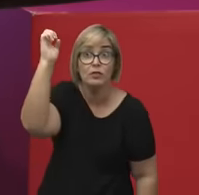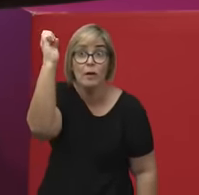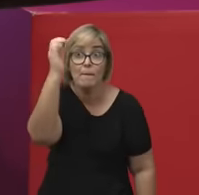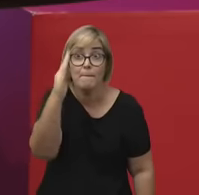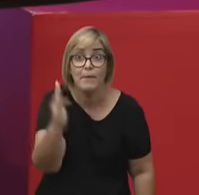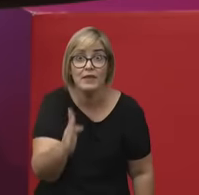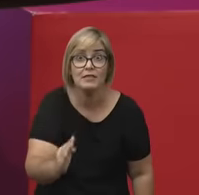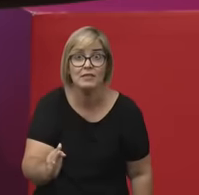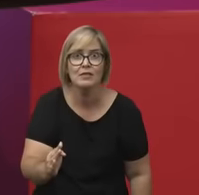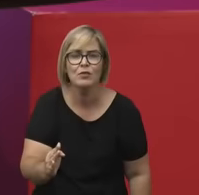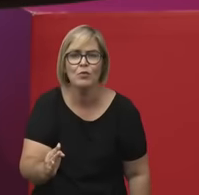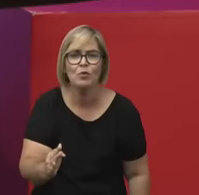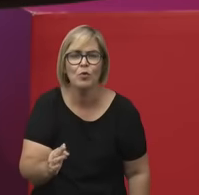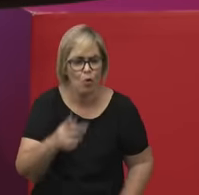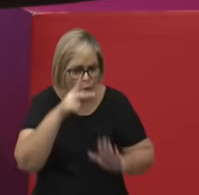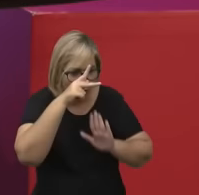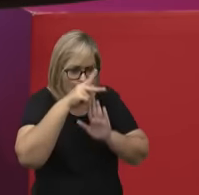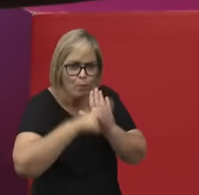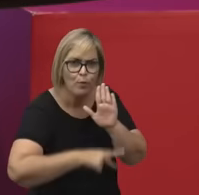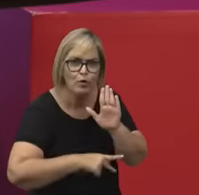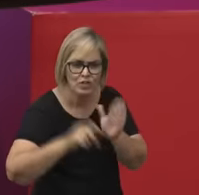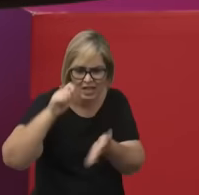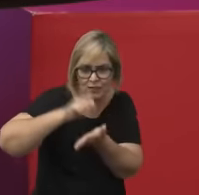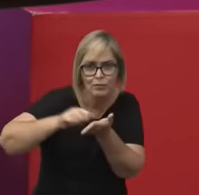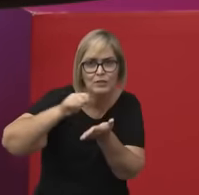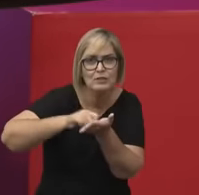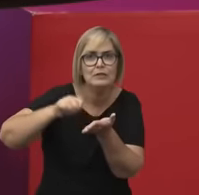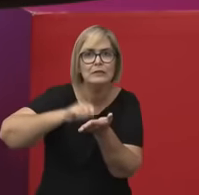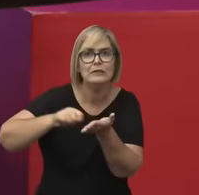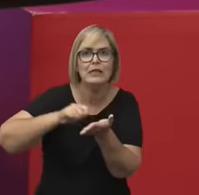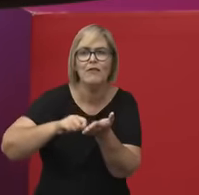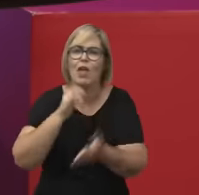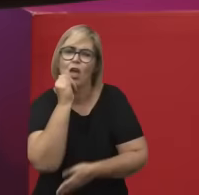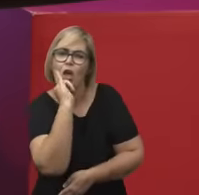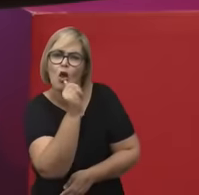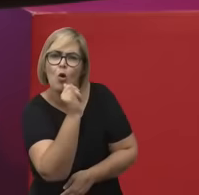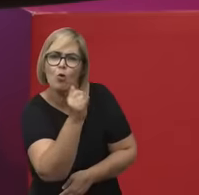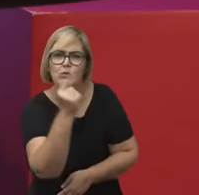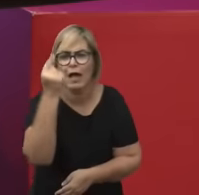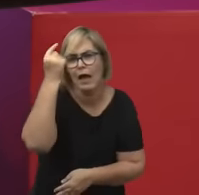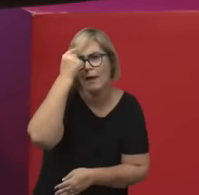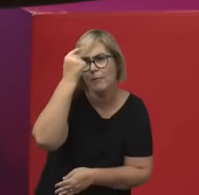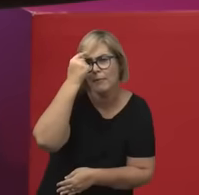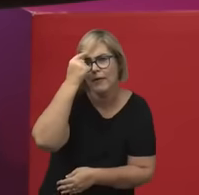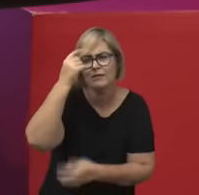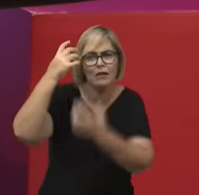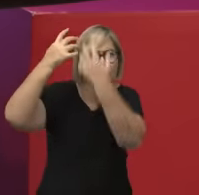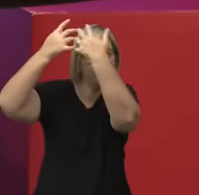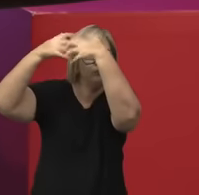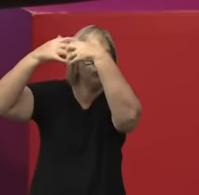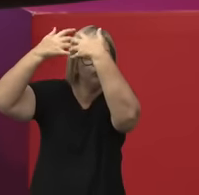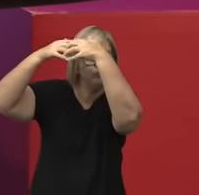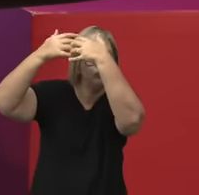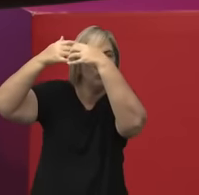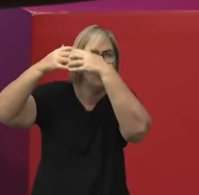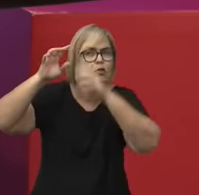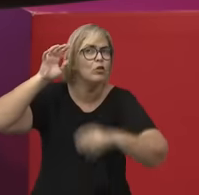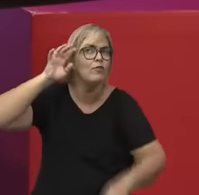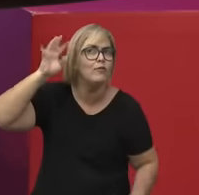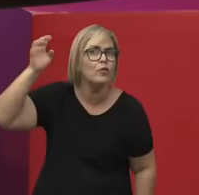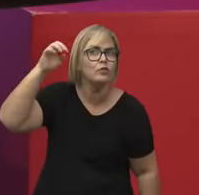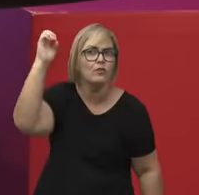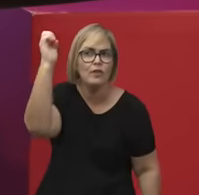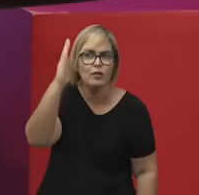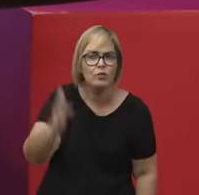o projeto de escrever, de contar e de pensar de modo complexo A História da Filosofia no Brasil